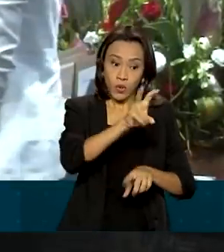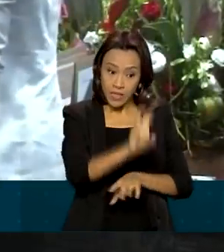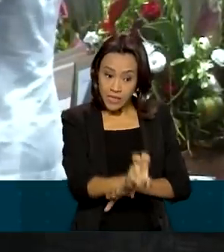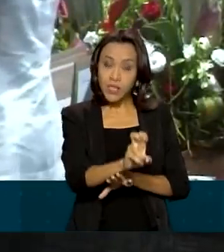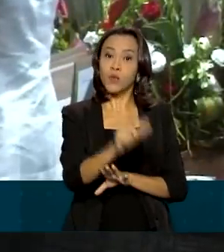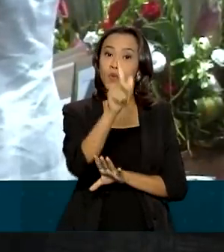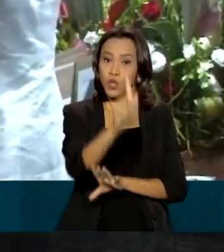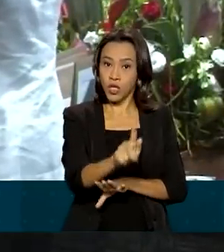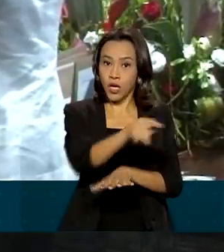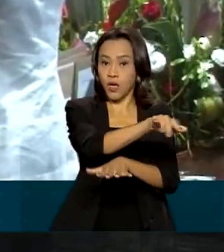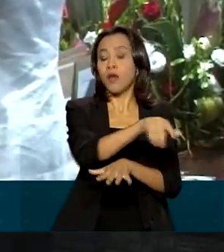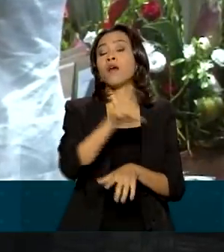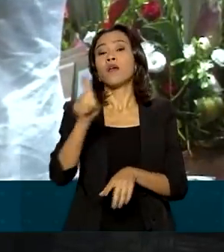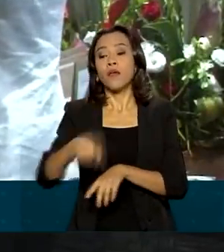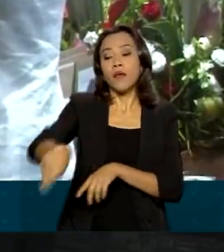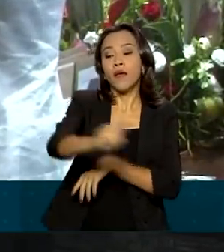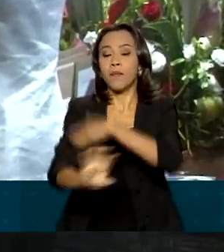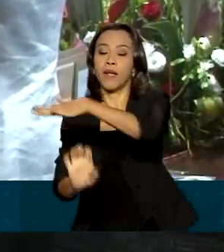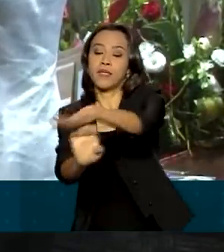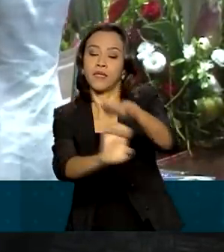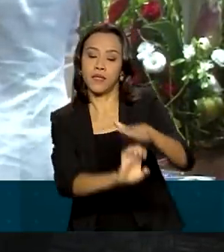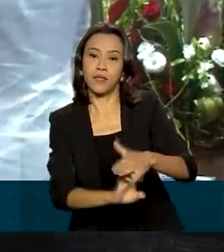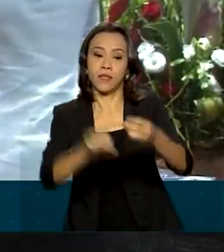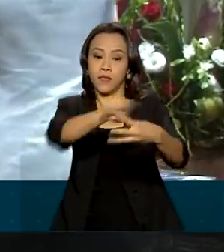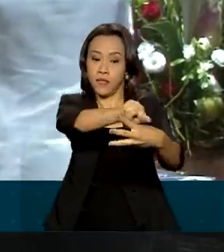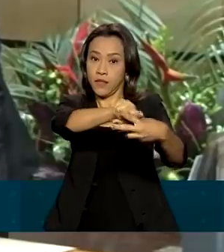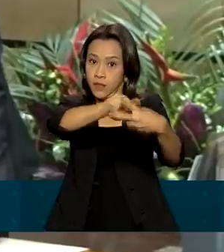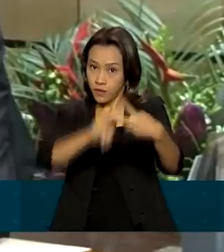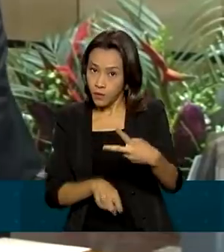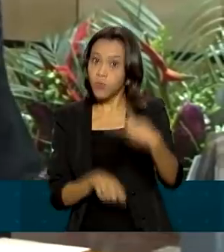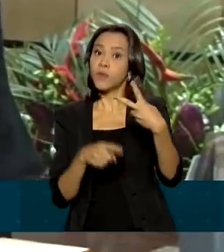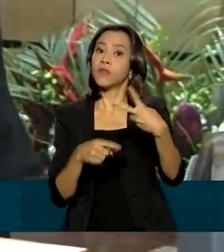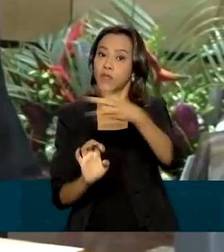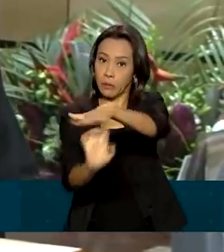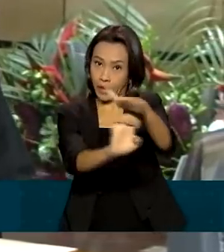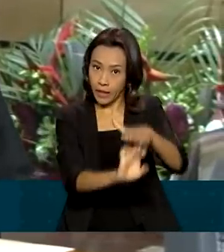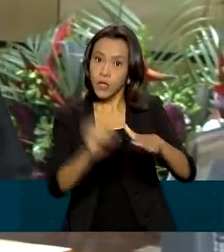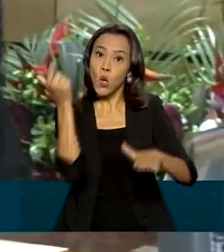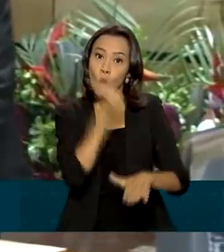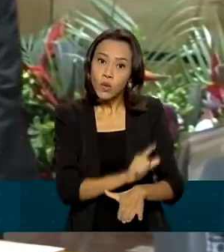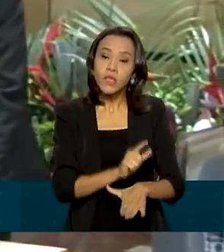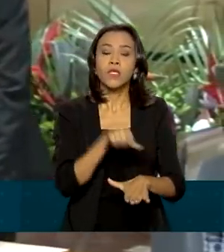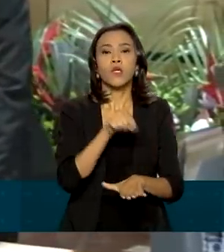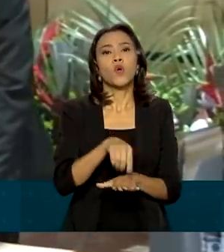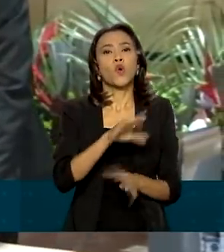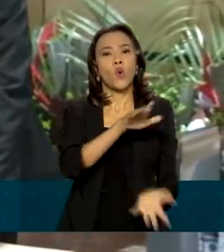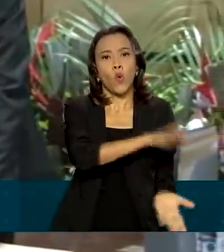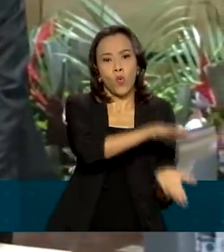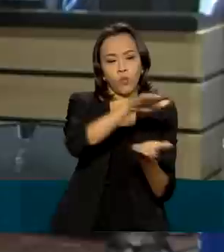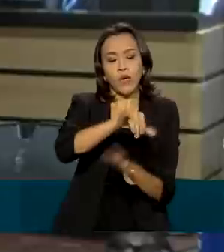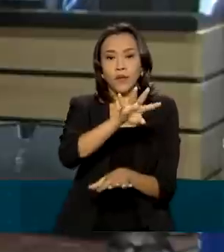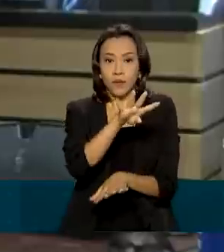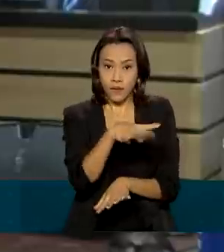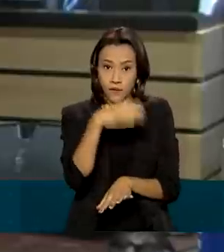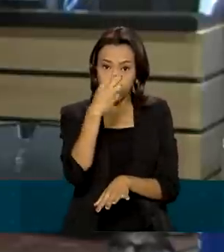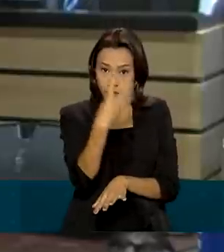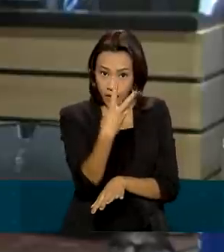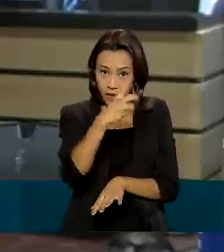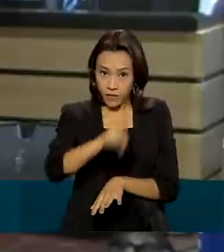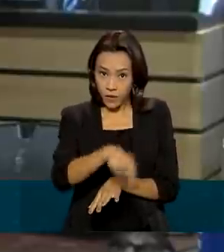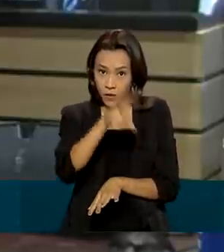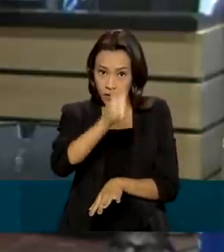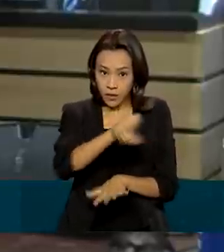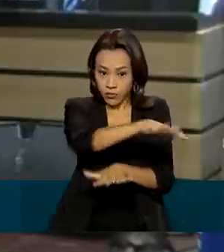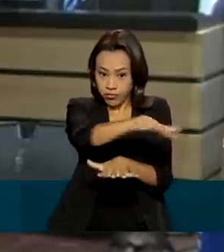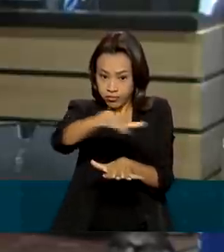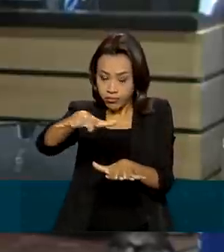Sul, formado pelas empresas Copel Telecom e Unifique, também ficou com um lote mais disputado da faixa de 3,5 e vai dividir